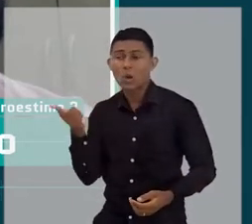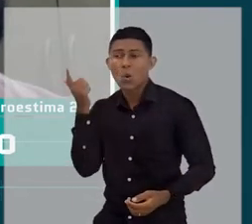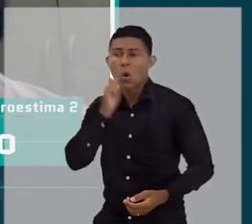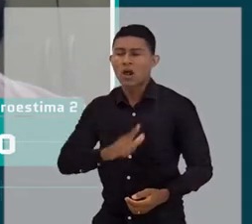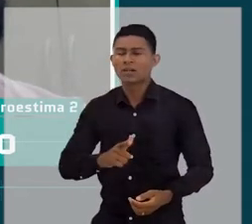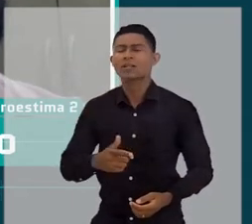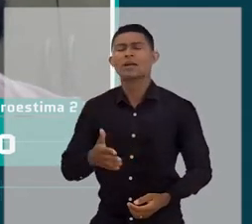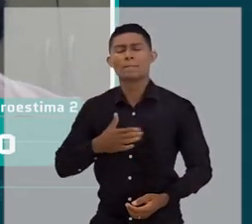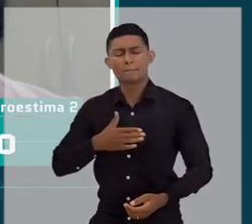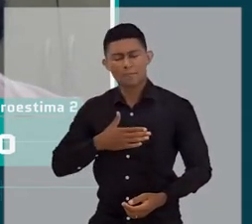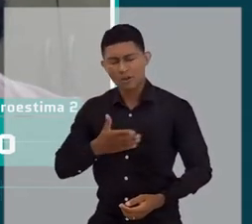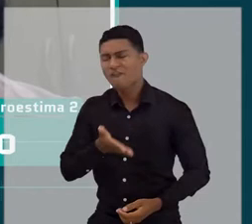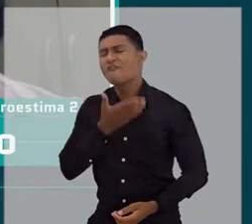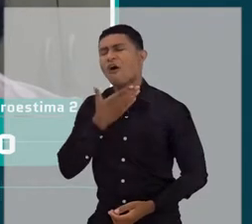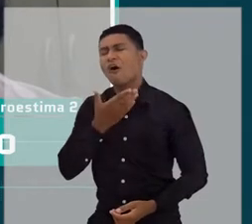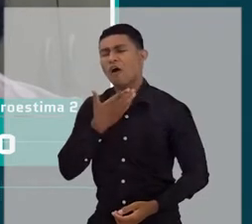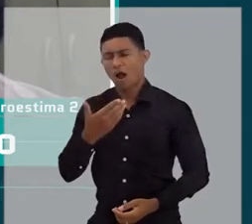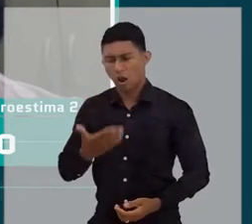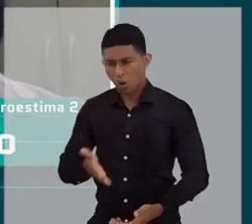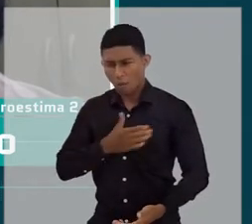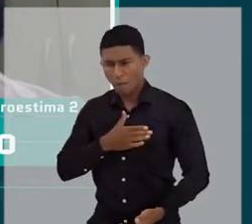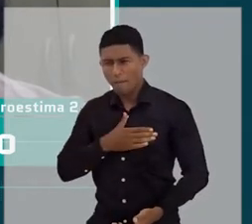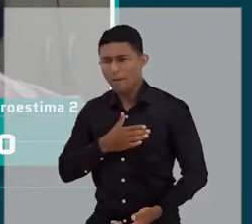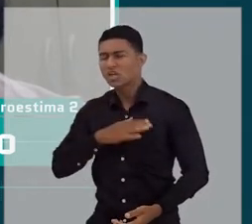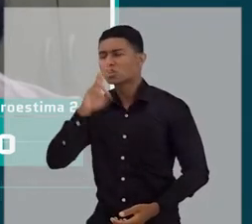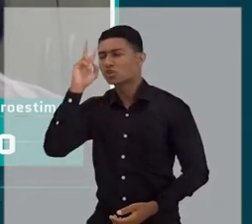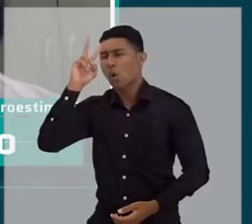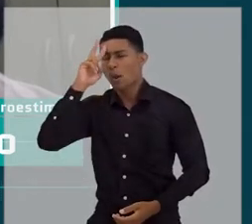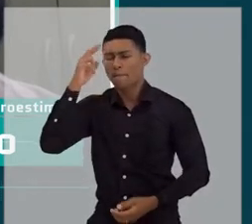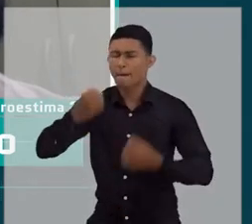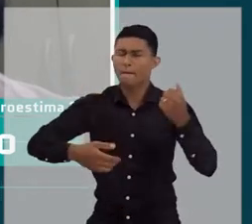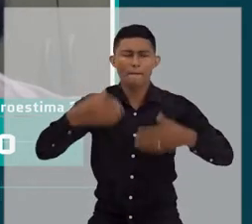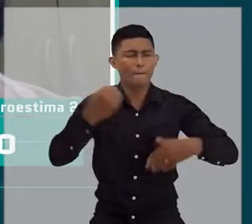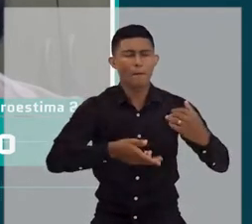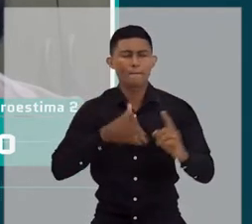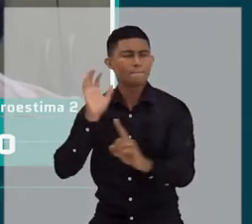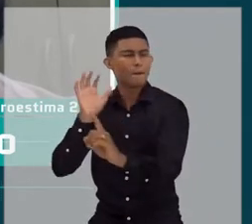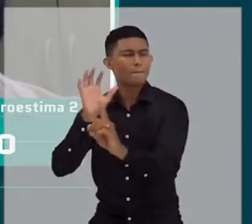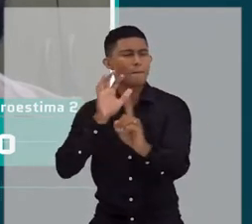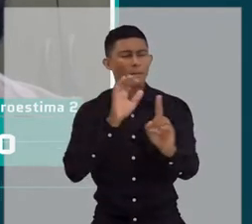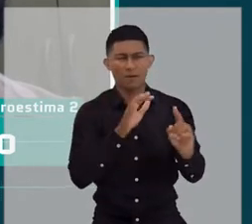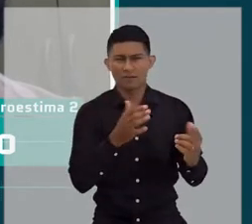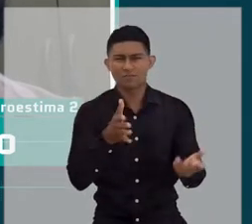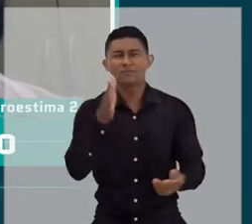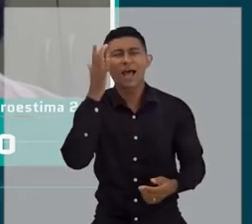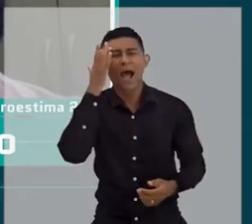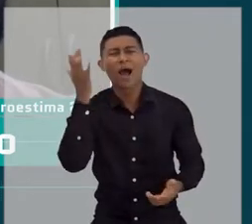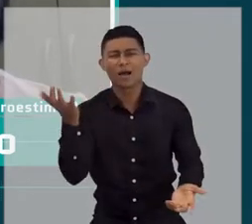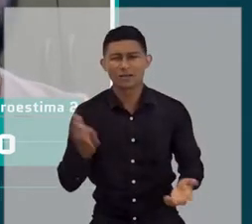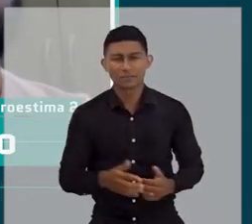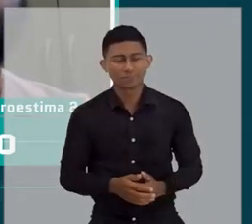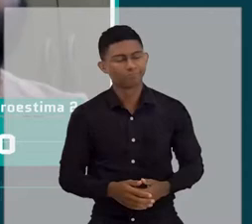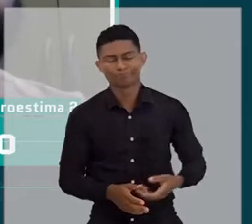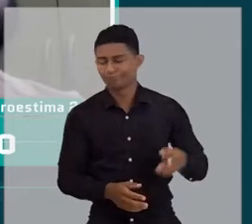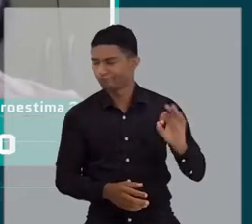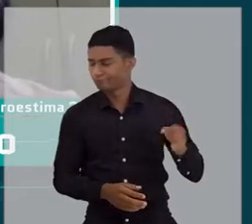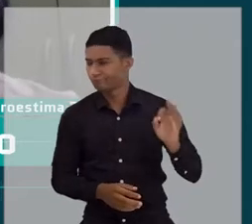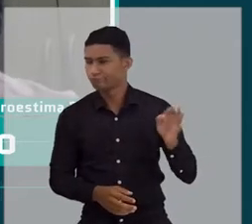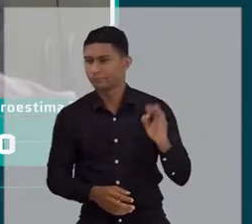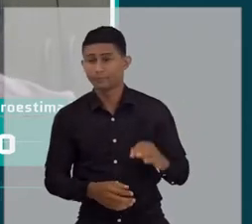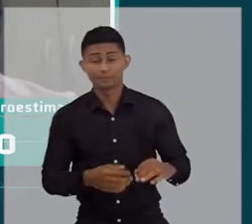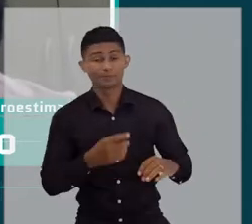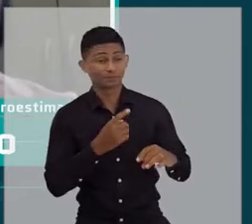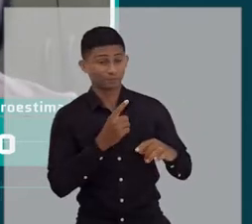a ser protagonistas das suas próprias narrativas e influenciar outras pessoas parecidas com elas? Eu concordo